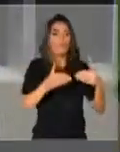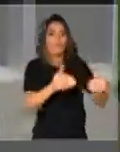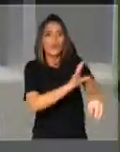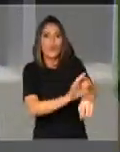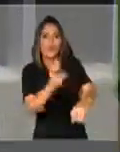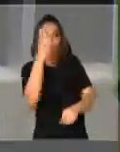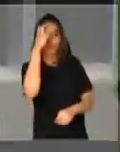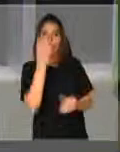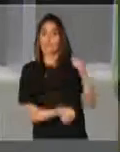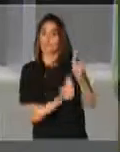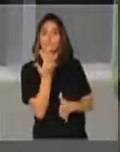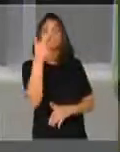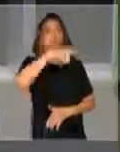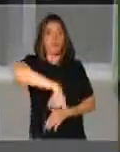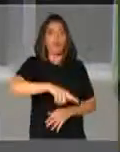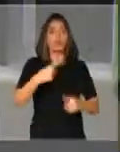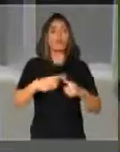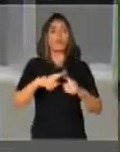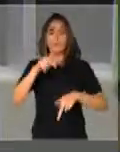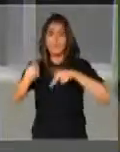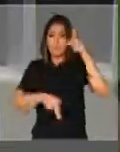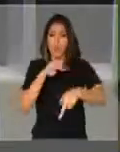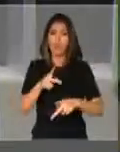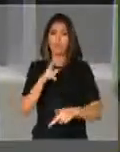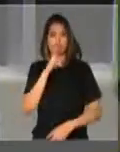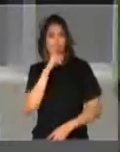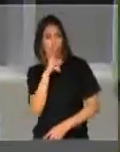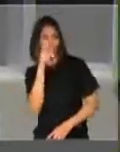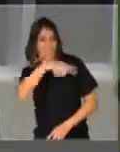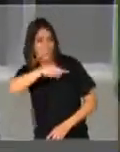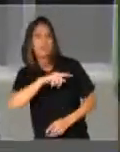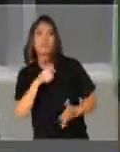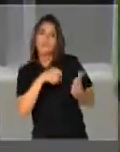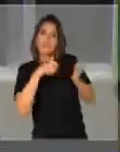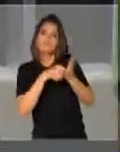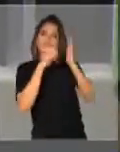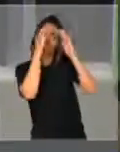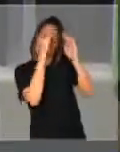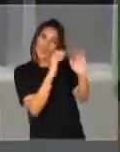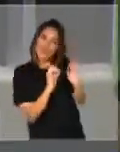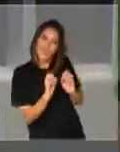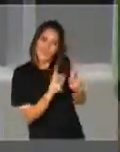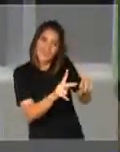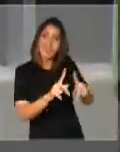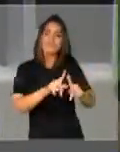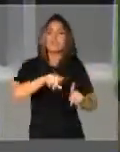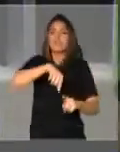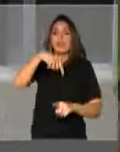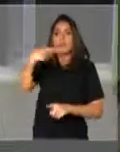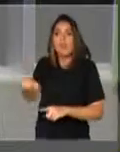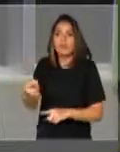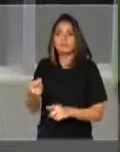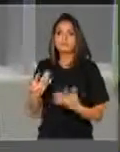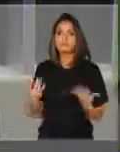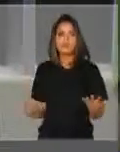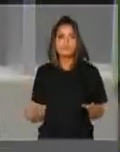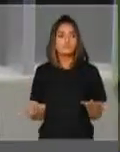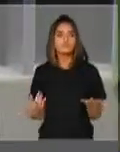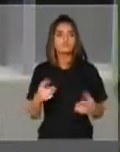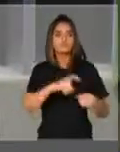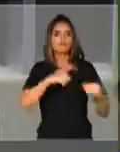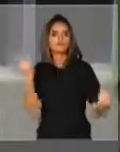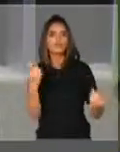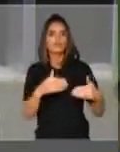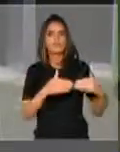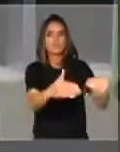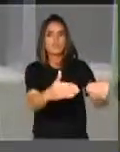entendeu que a força popular exigia isso, apesar de depois ter desnaturado o Ministério da Cultura no